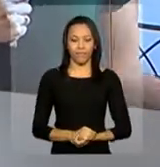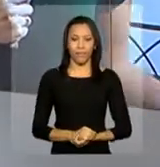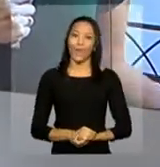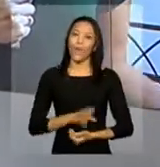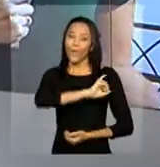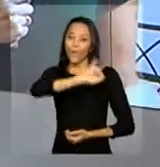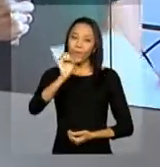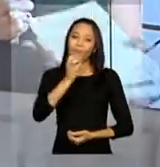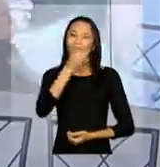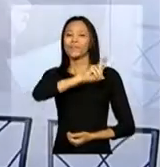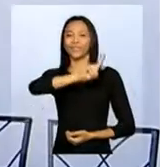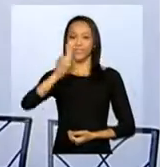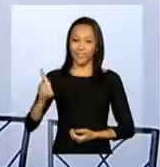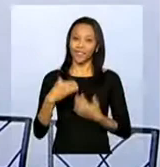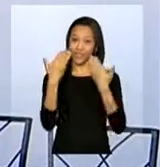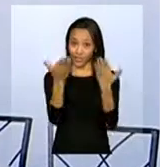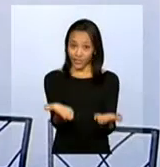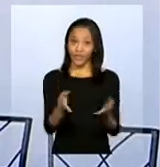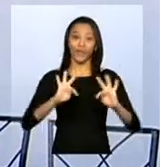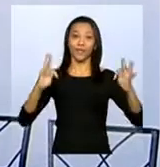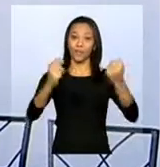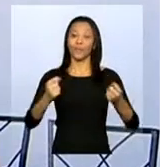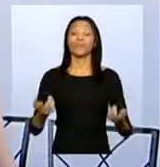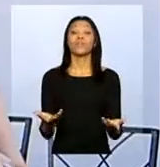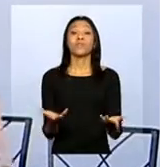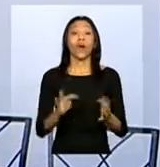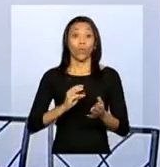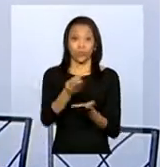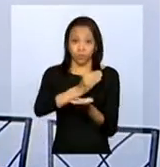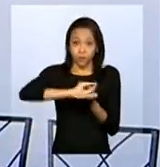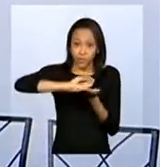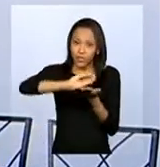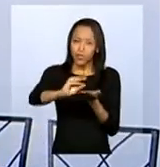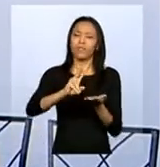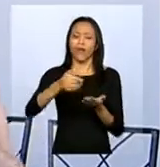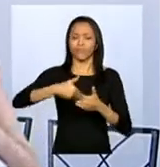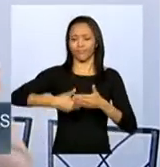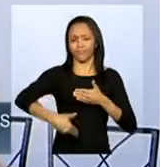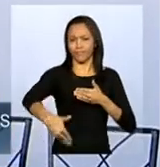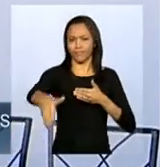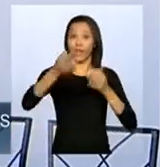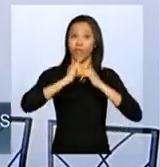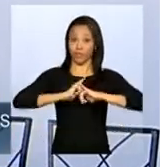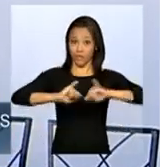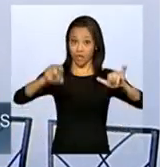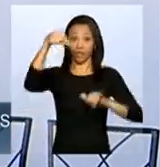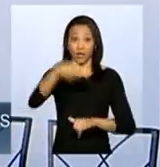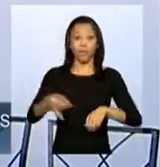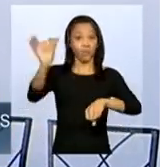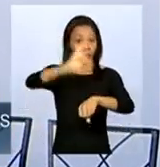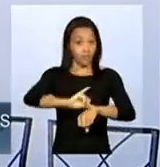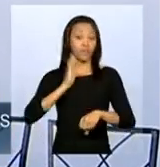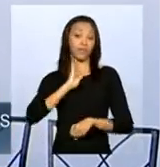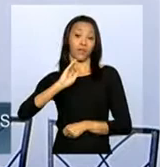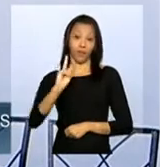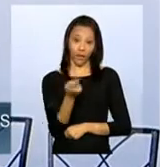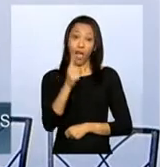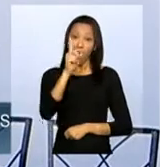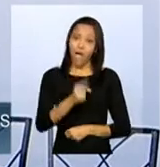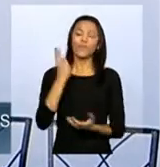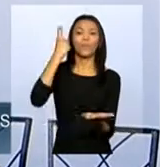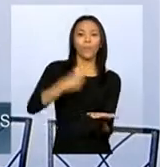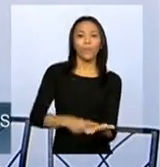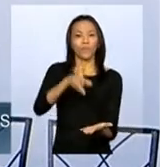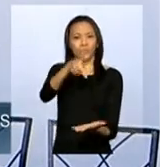Olá, Daniela. Bom dia a você, bom dia a todos. Os recursos que vão ser anunciados aqui em Belo Horizonte fazem parte do Pacto da